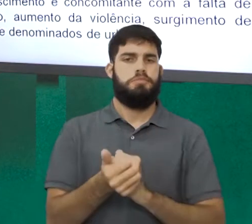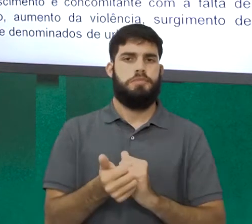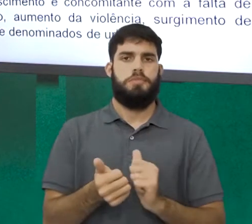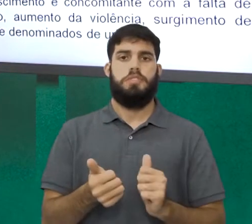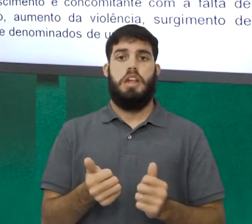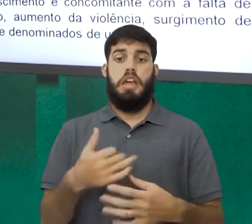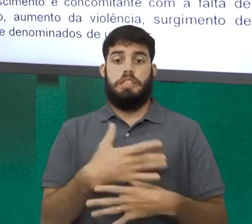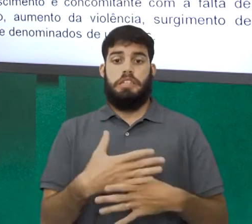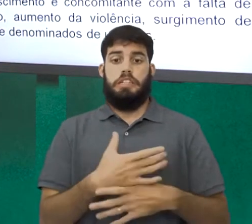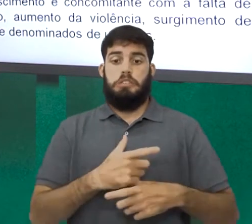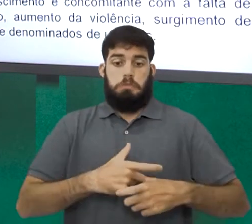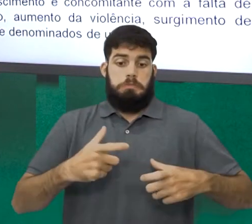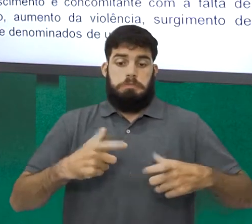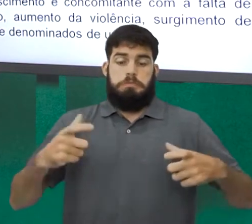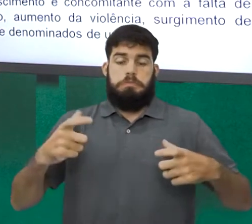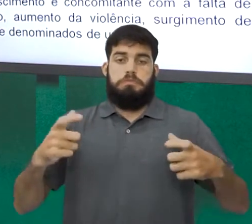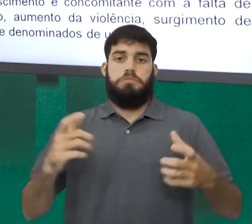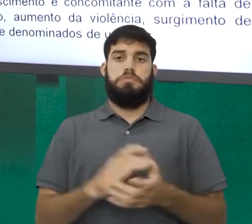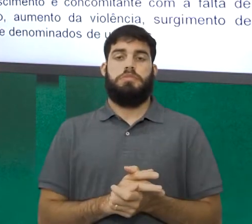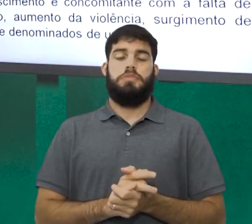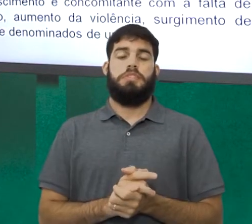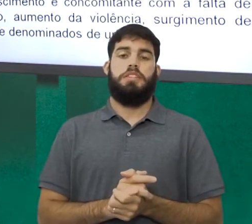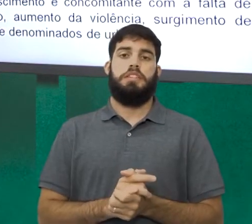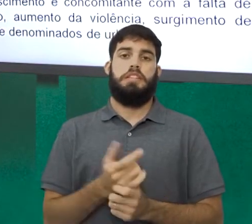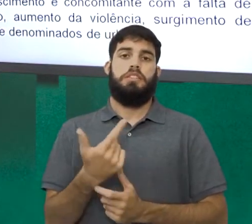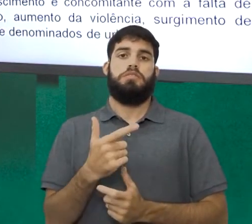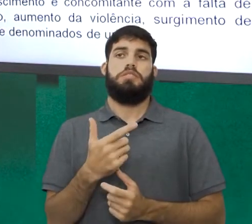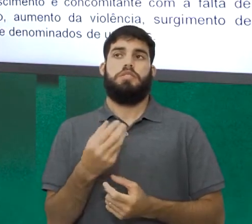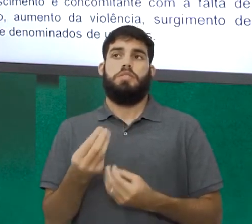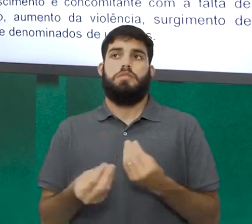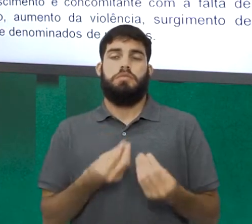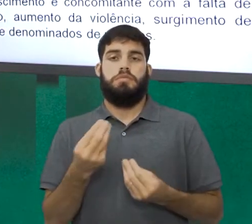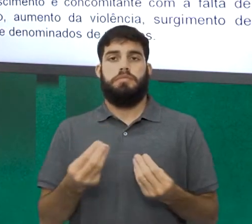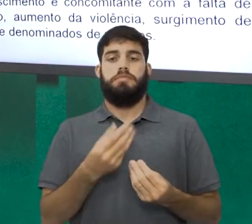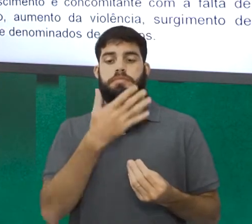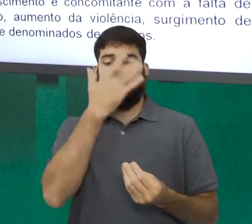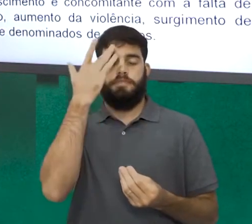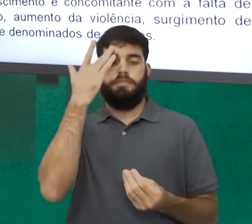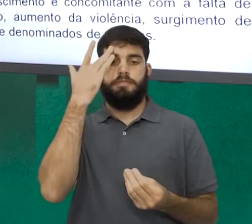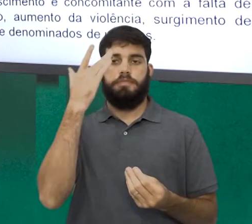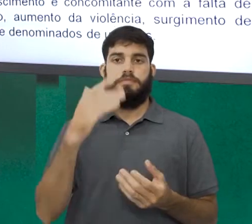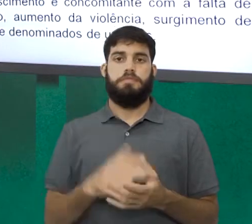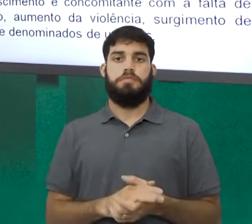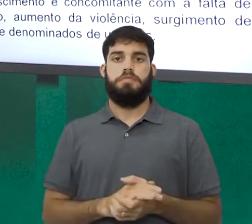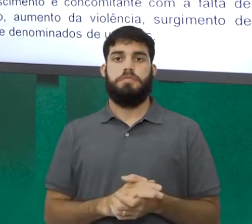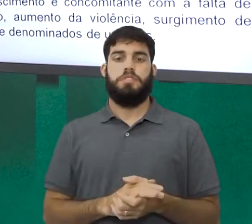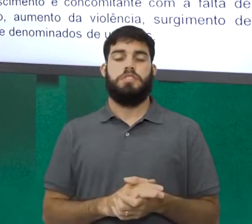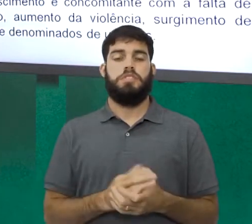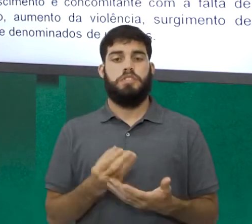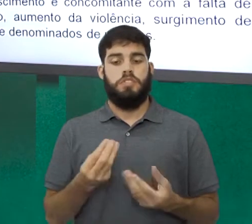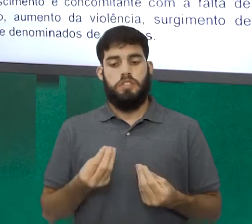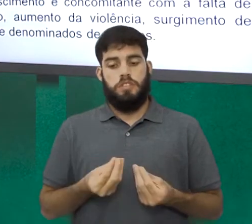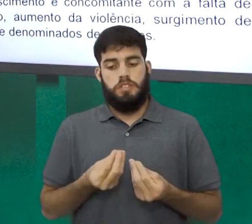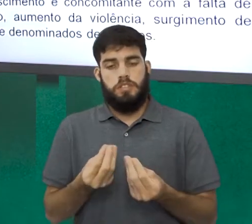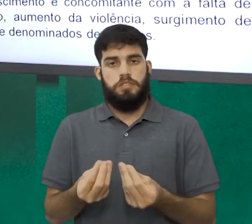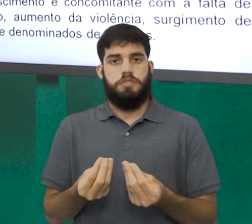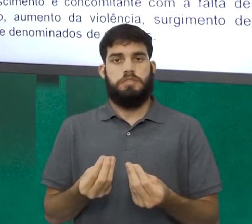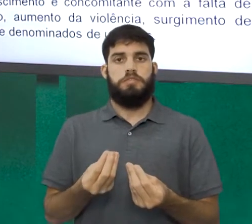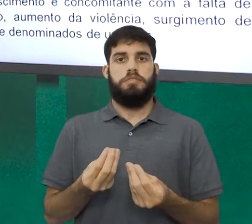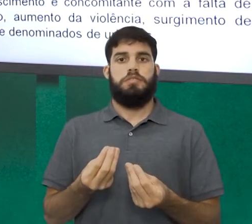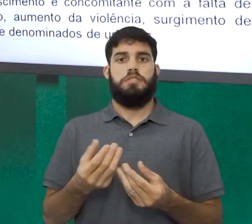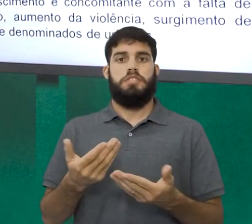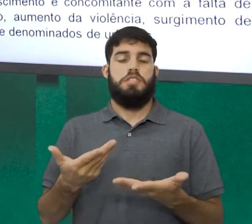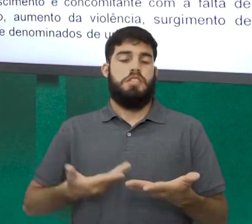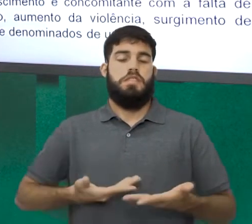cresceram muito rapidamente, sem a menor capacidade de a todos que estão a chegar à cidade oferecer esses serviços